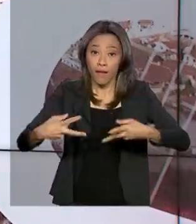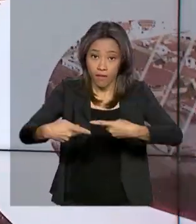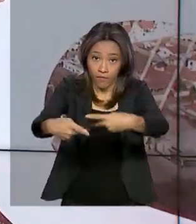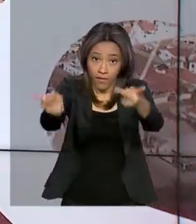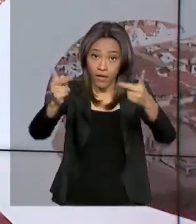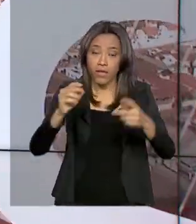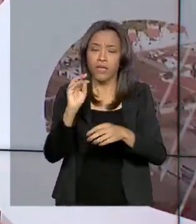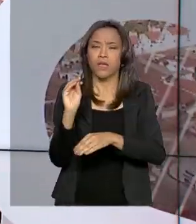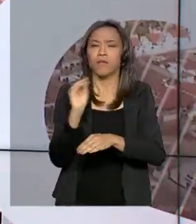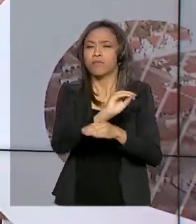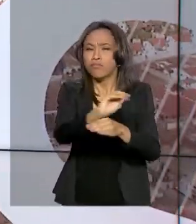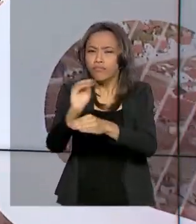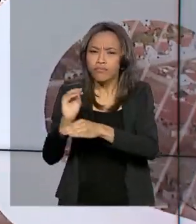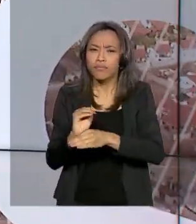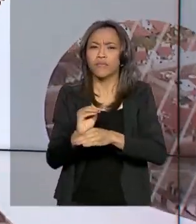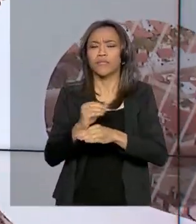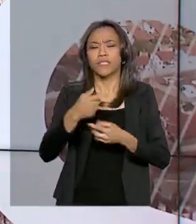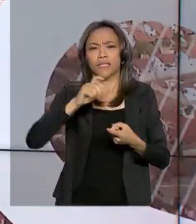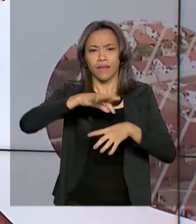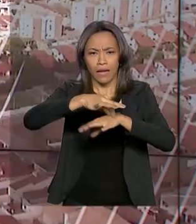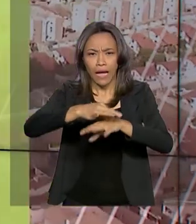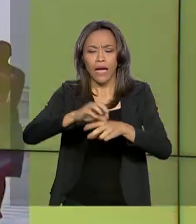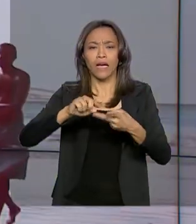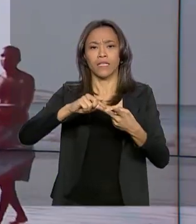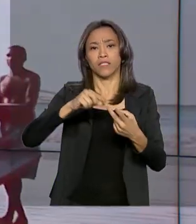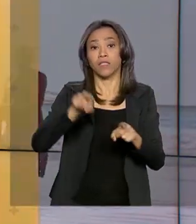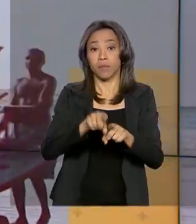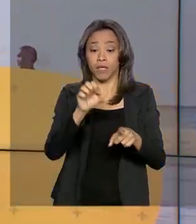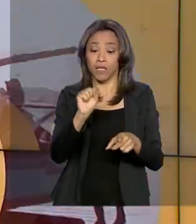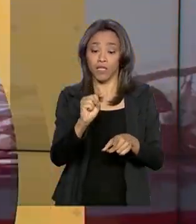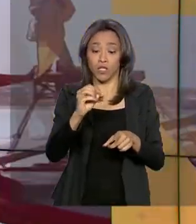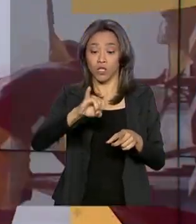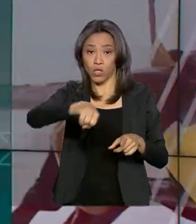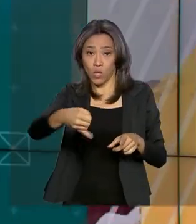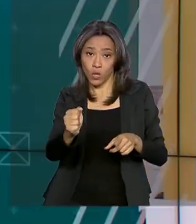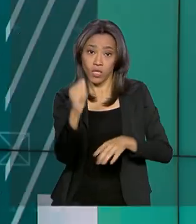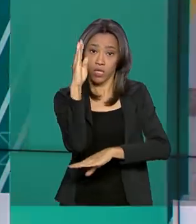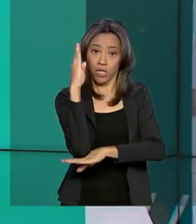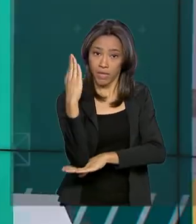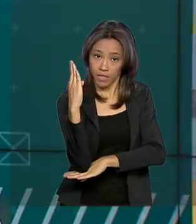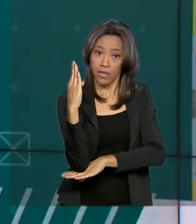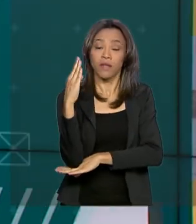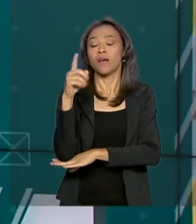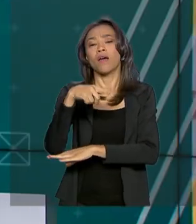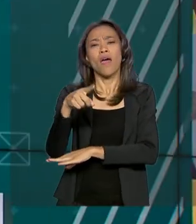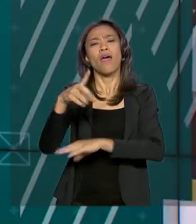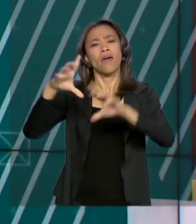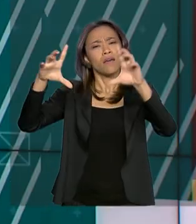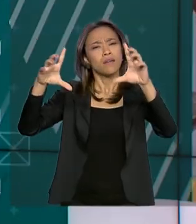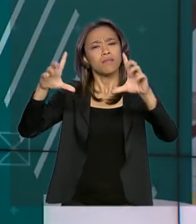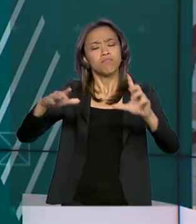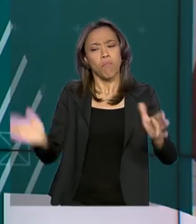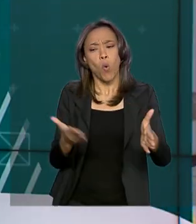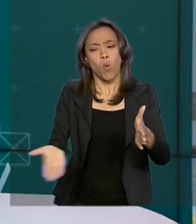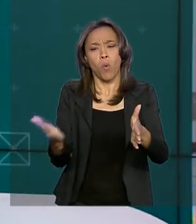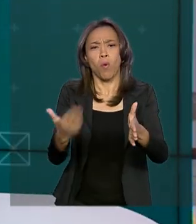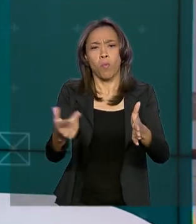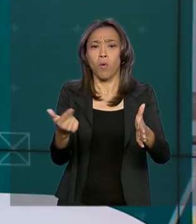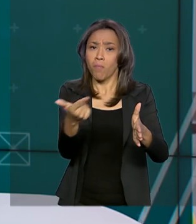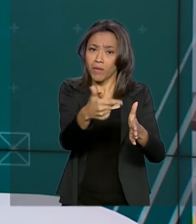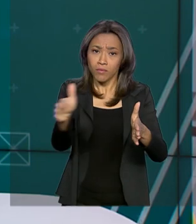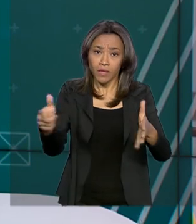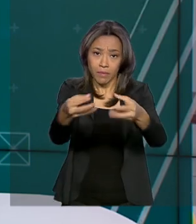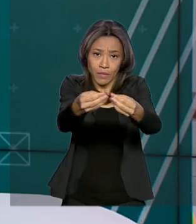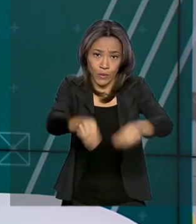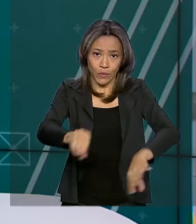carne, soja e madeira da Amazônia Legal. A intenção é aumentar a produtividade na região sem agredir a floresta. O projeto